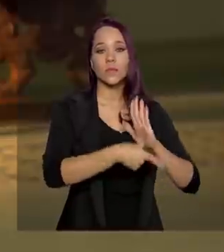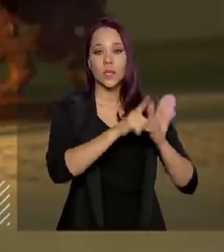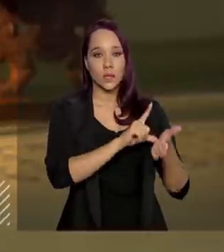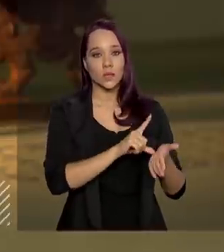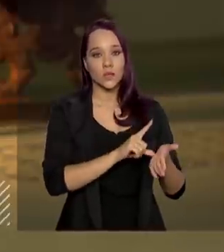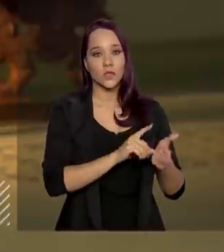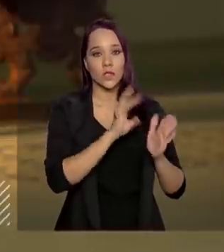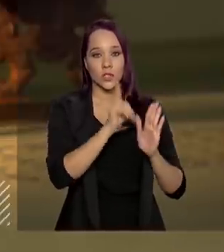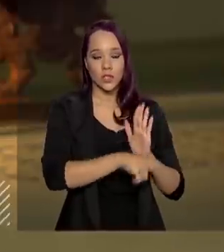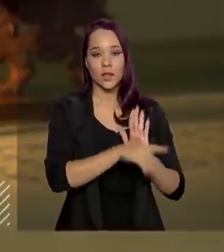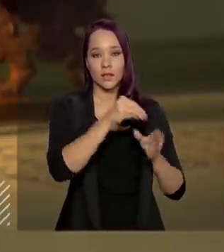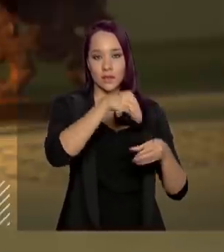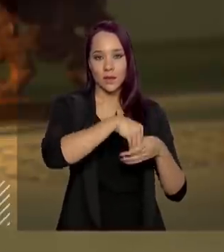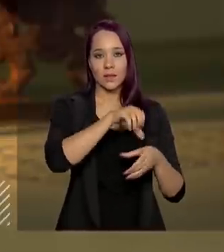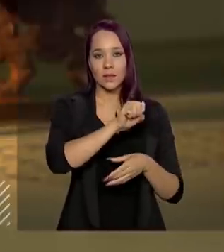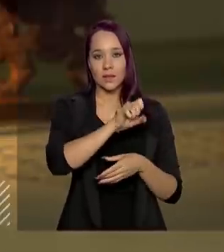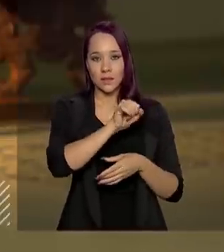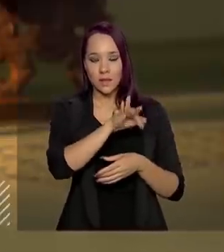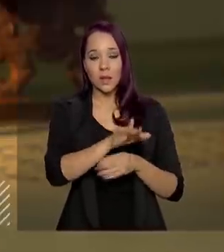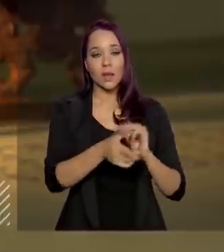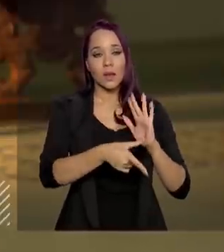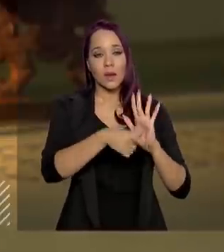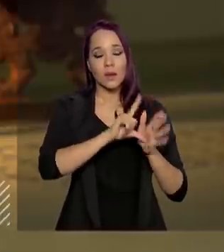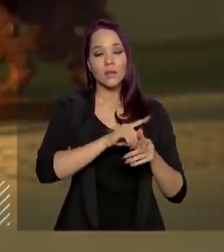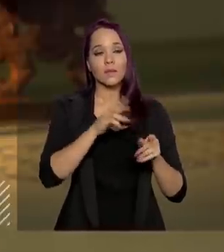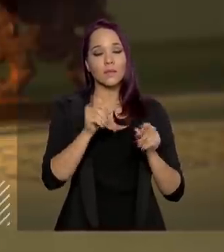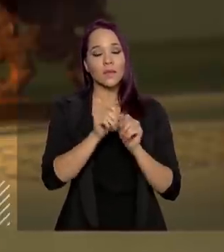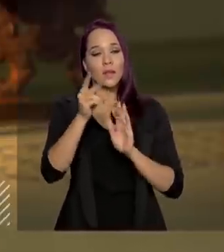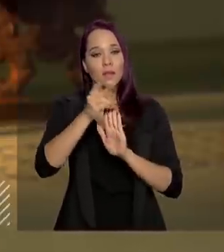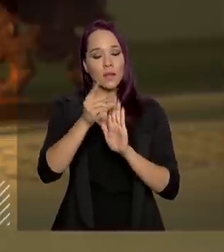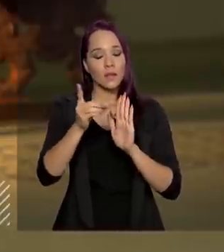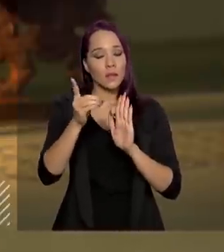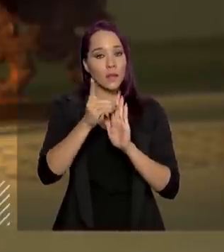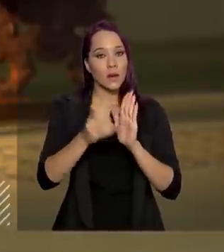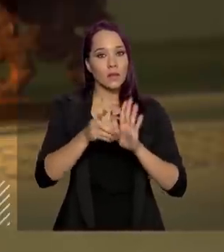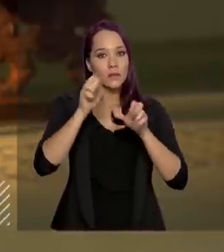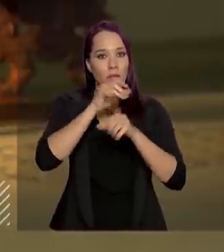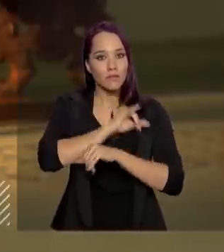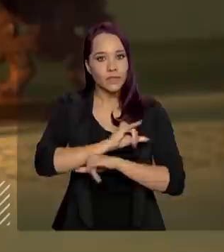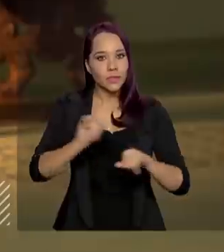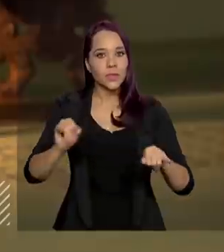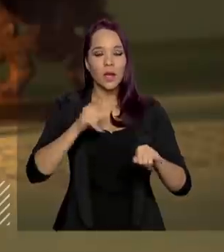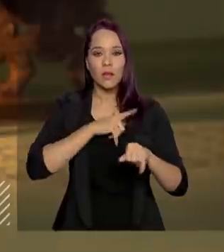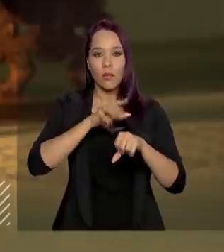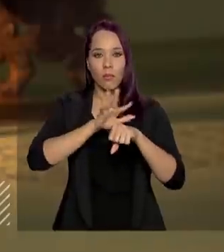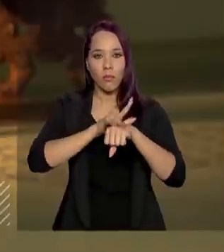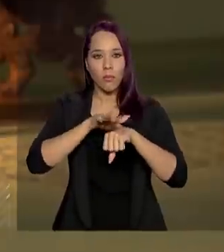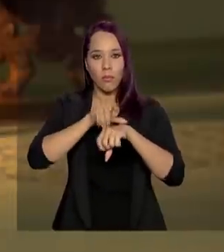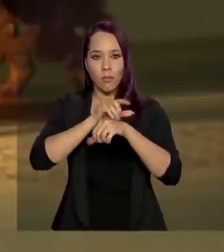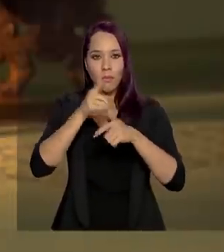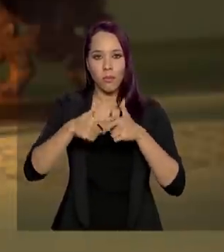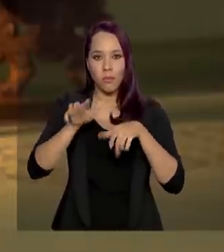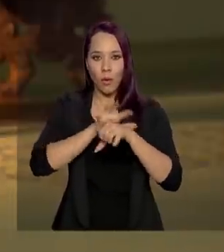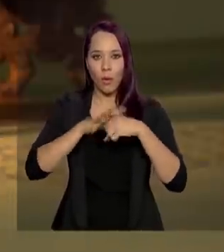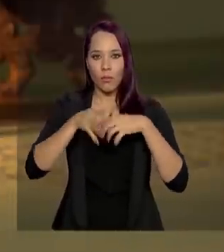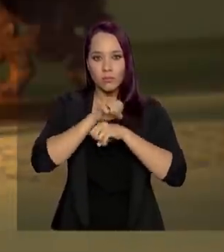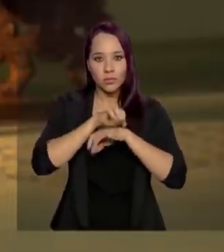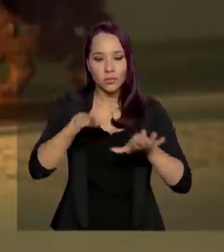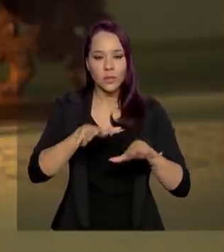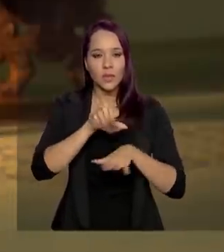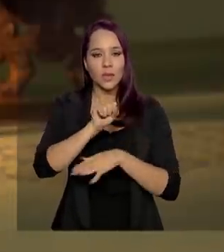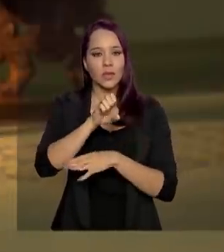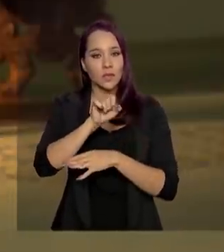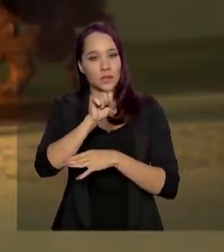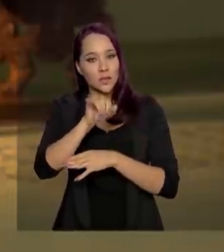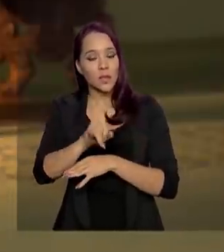particularmente na CESAI, mesmo antes da decretação da pandemia por órgãos internacionais e pelo Brasil, a CESAI já